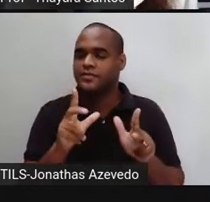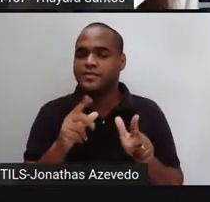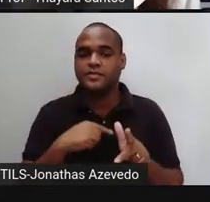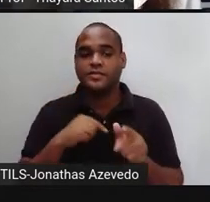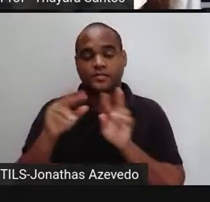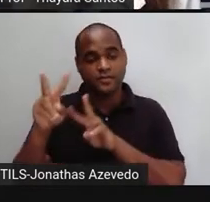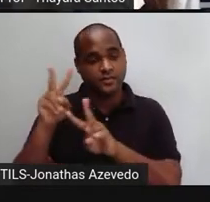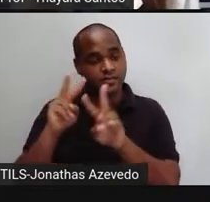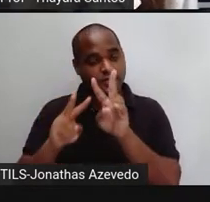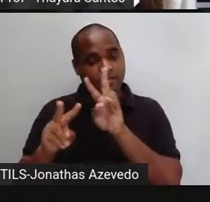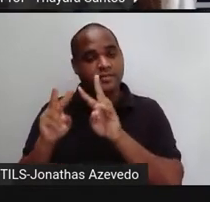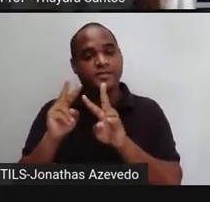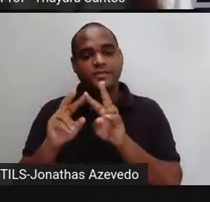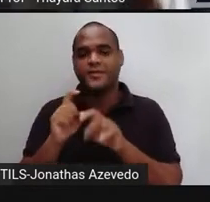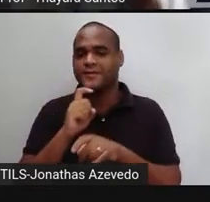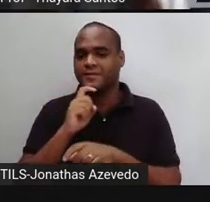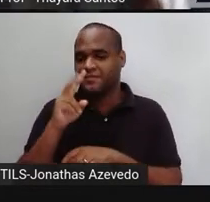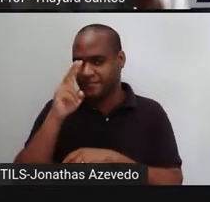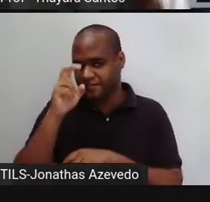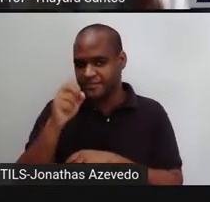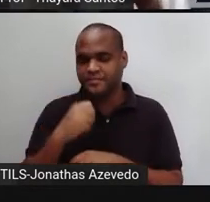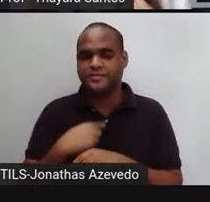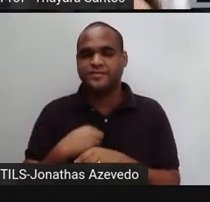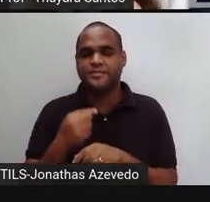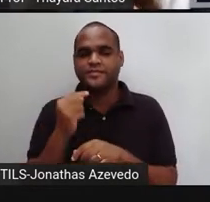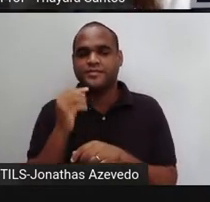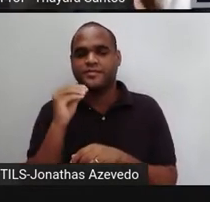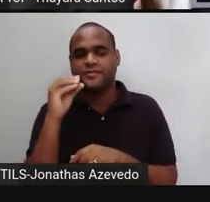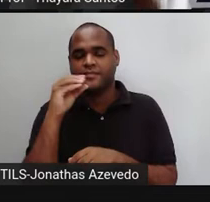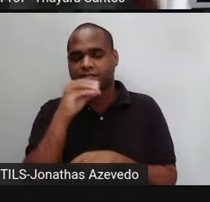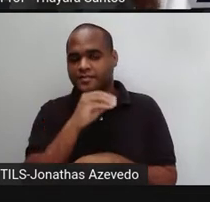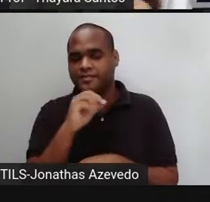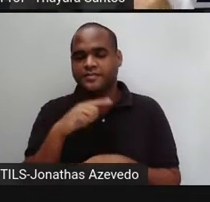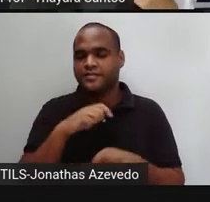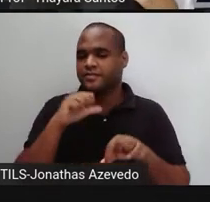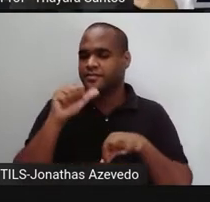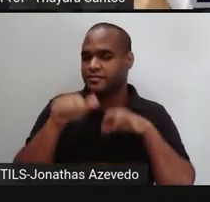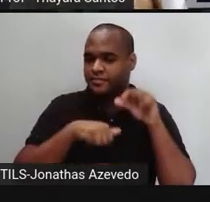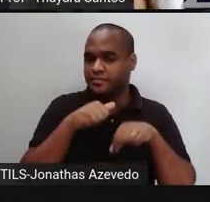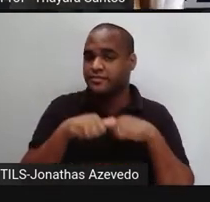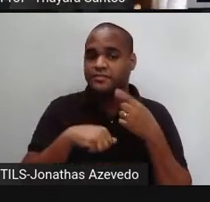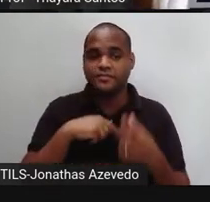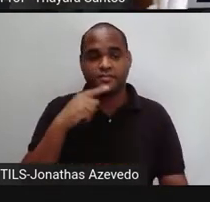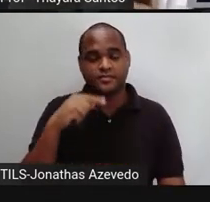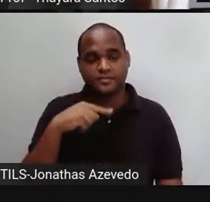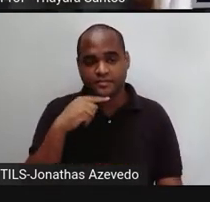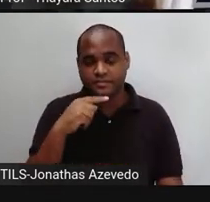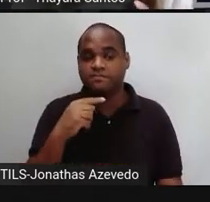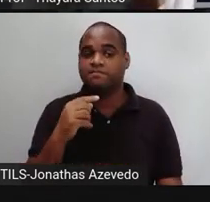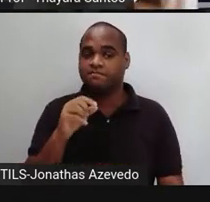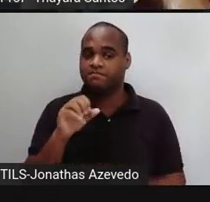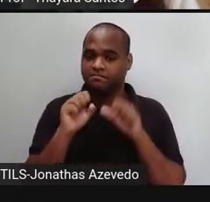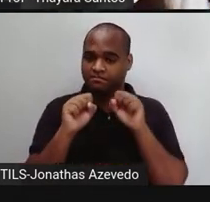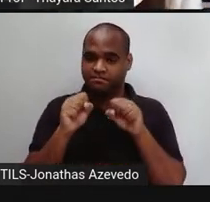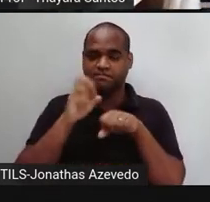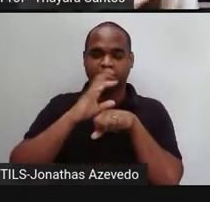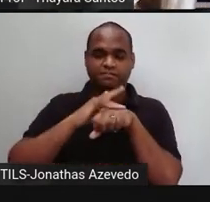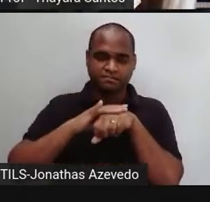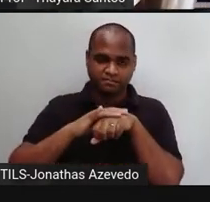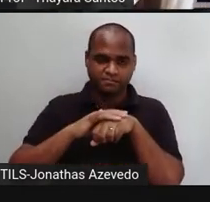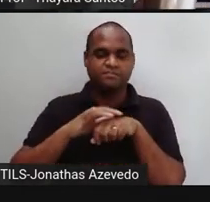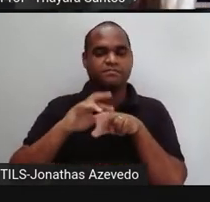frio, vai encontrar a nossa superfície aqui quente e ele não tem tempo de ser aquecido. E isso pode causar